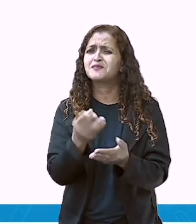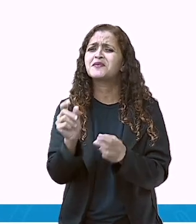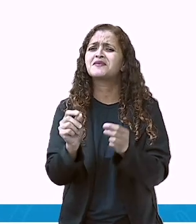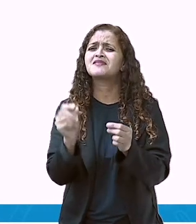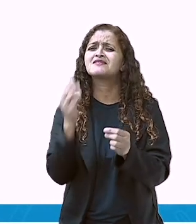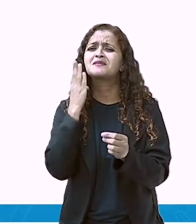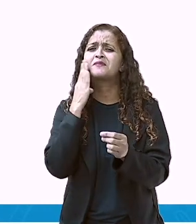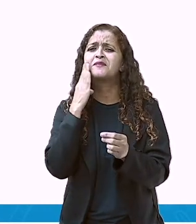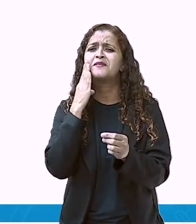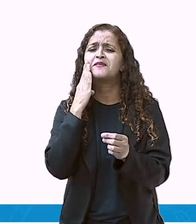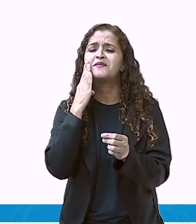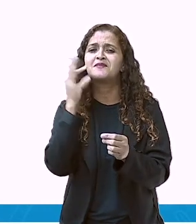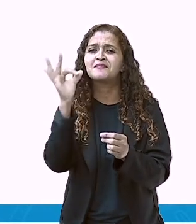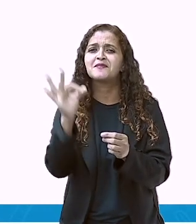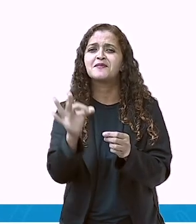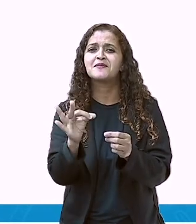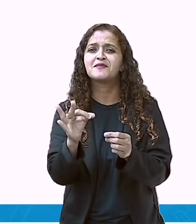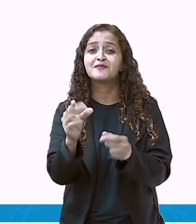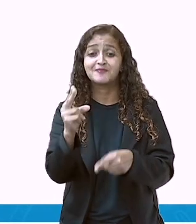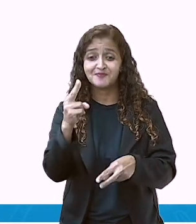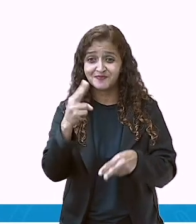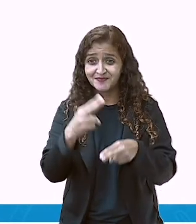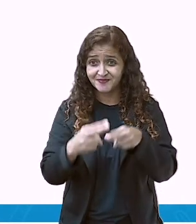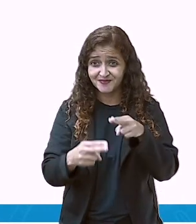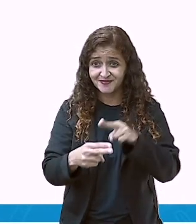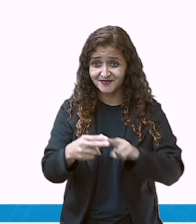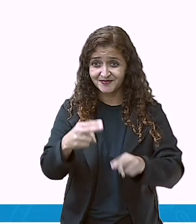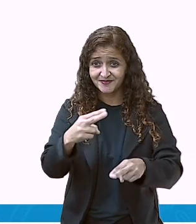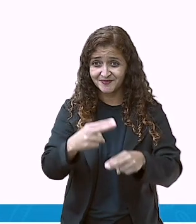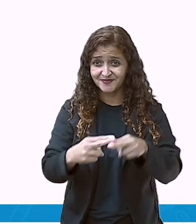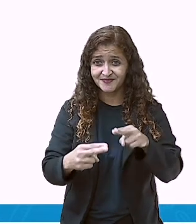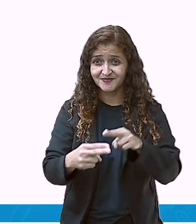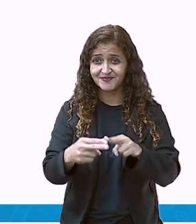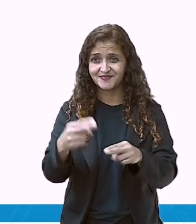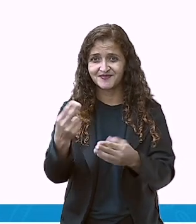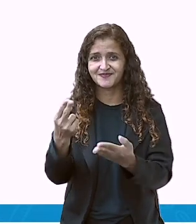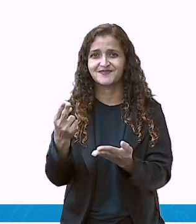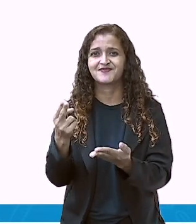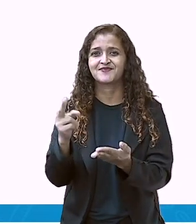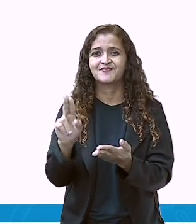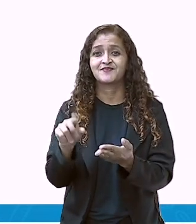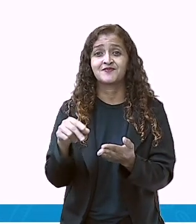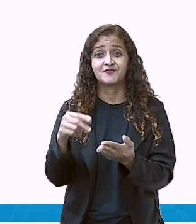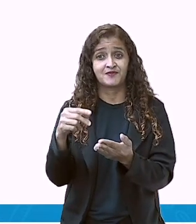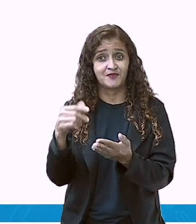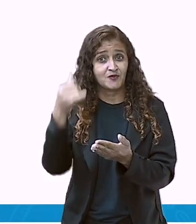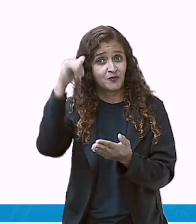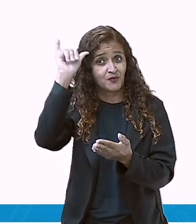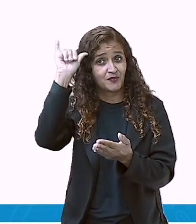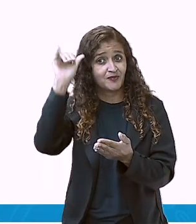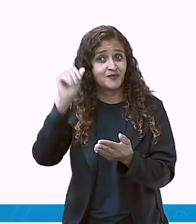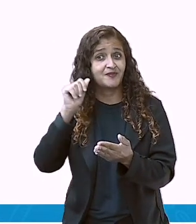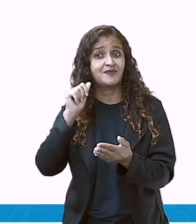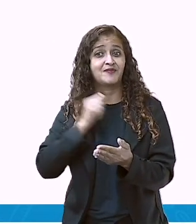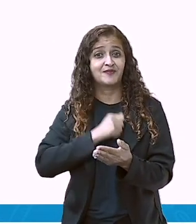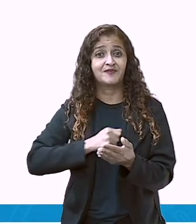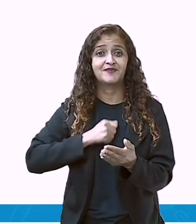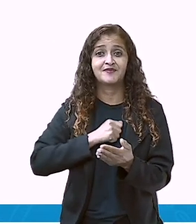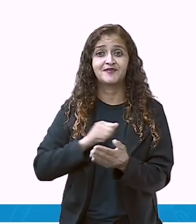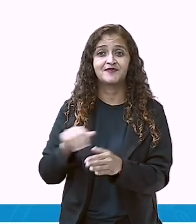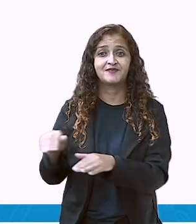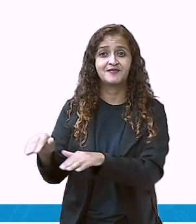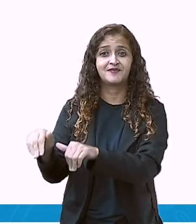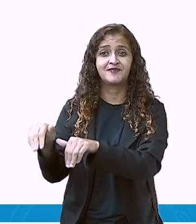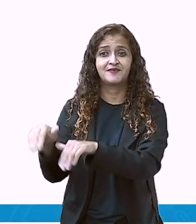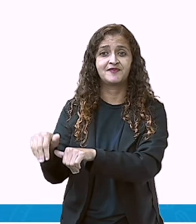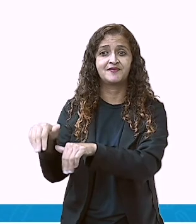acertando aí. Hã? É o junho. Agora já está fácil. Junho, julho, agosto,